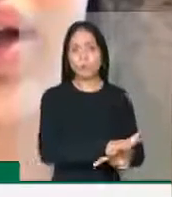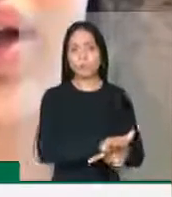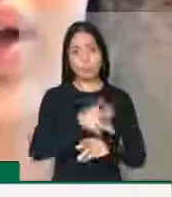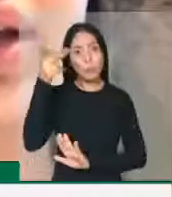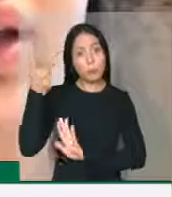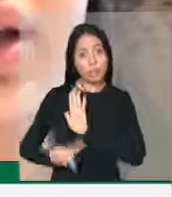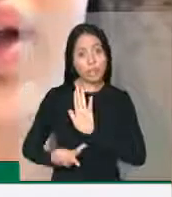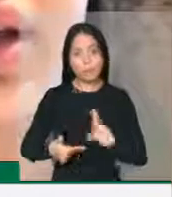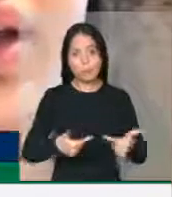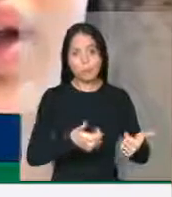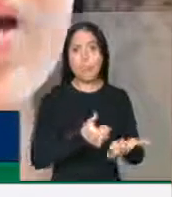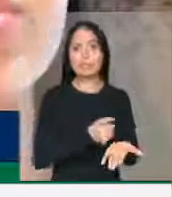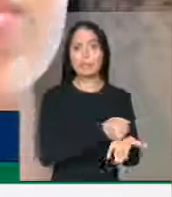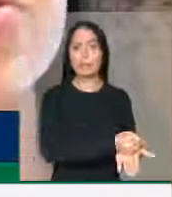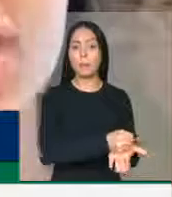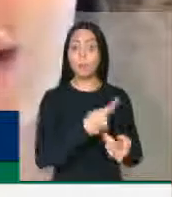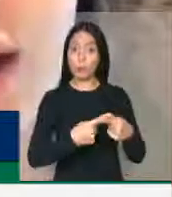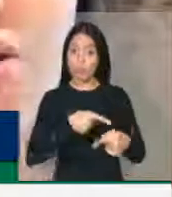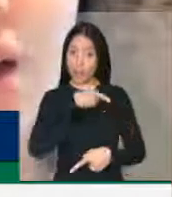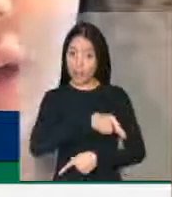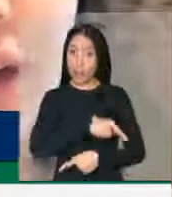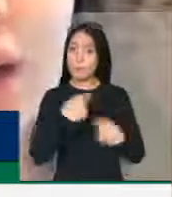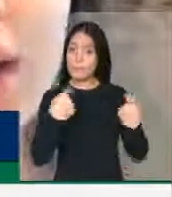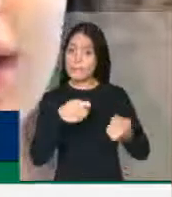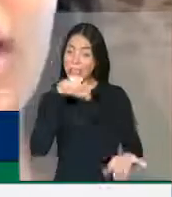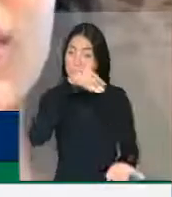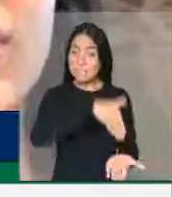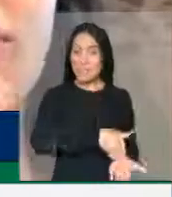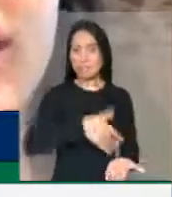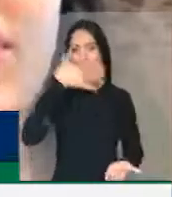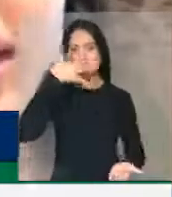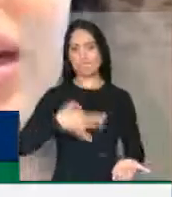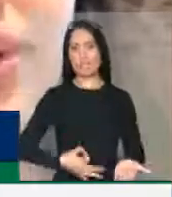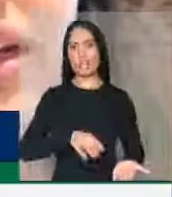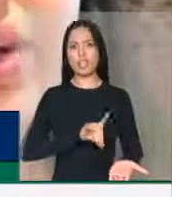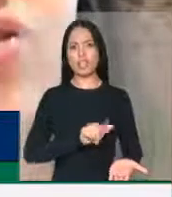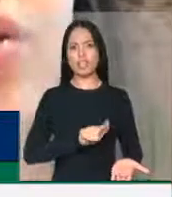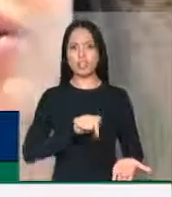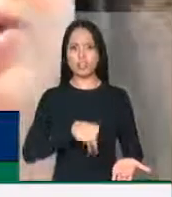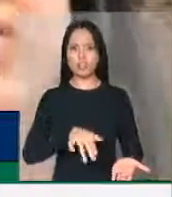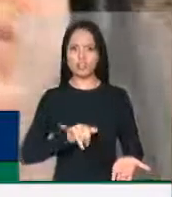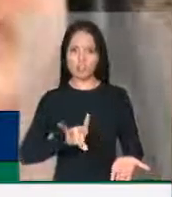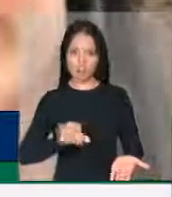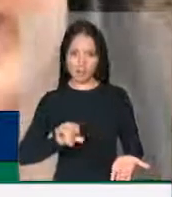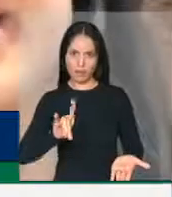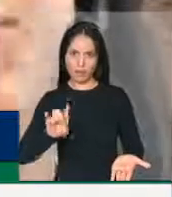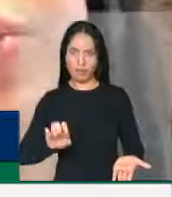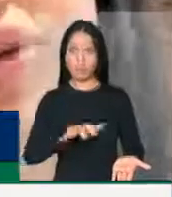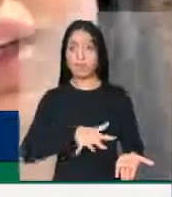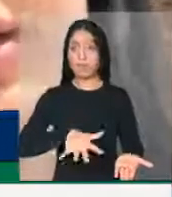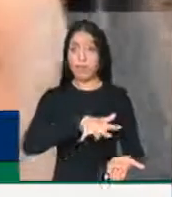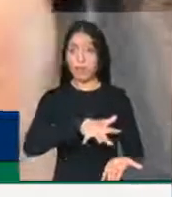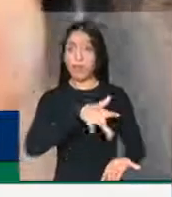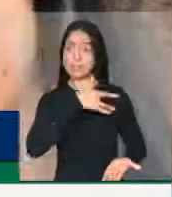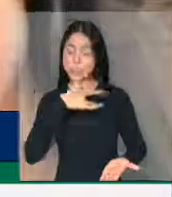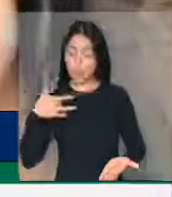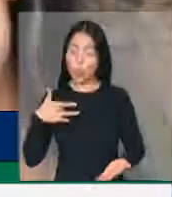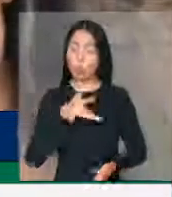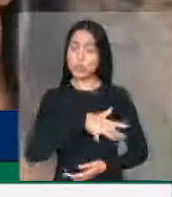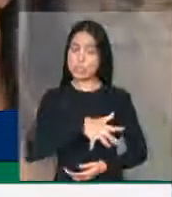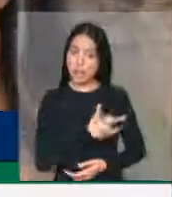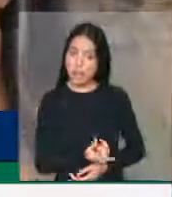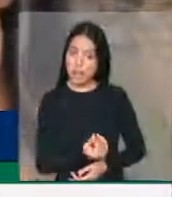social para enfrentar com o mínimo de dignidade os efeitos adversos da pandemia de Covid-19 na saúde, na economia,